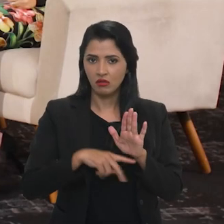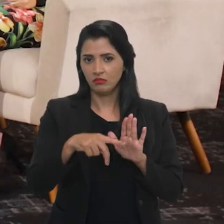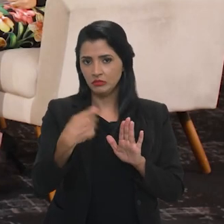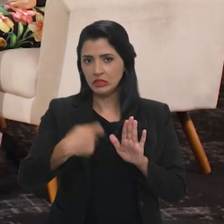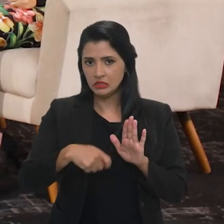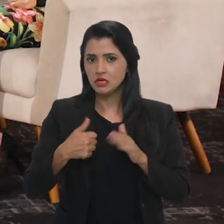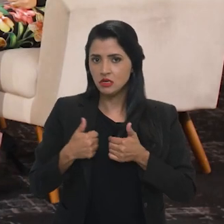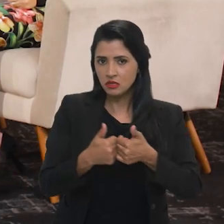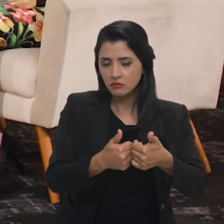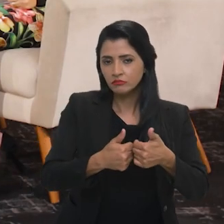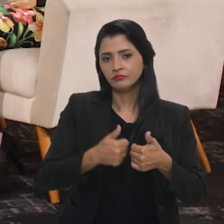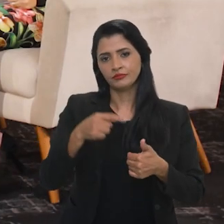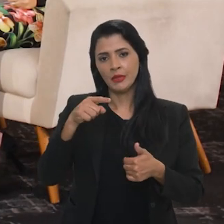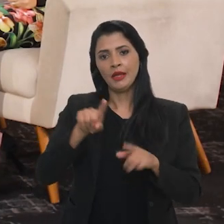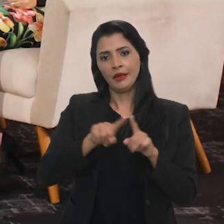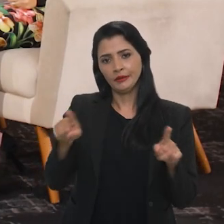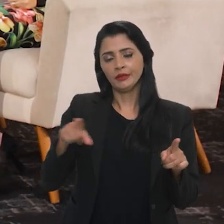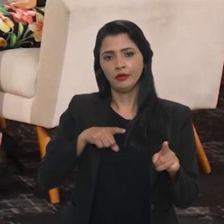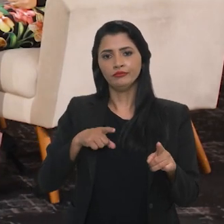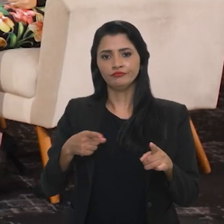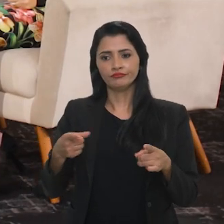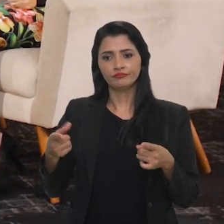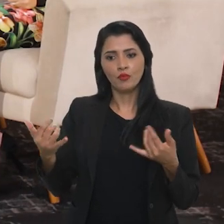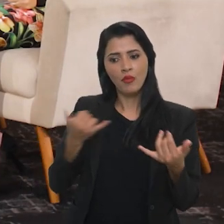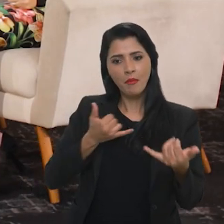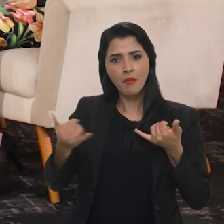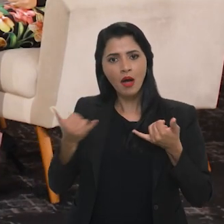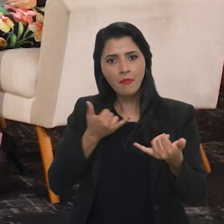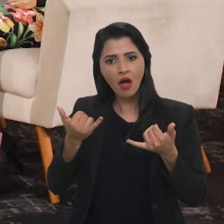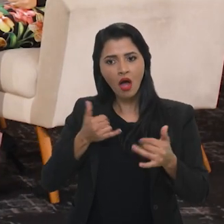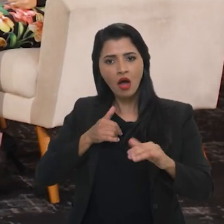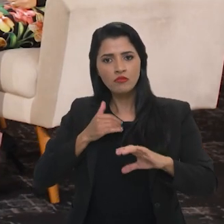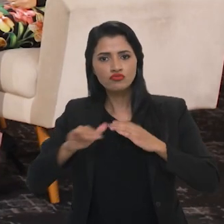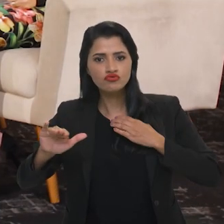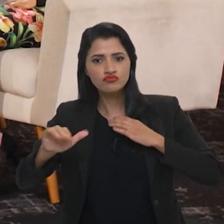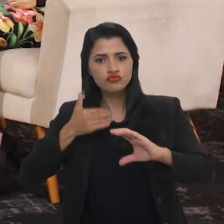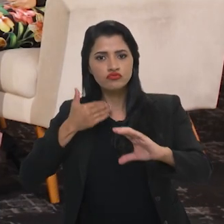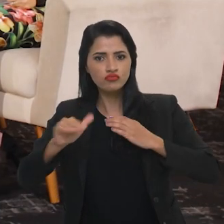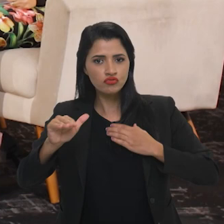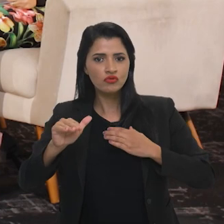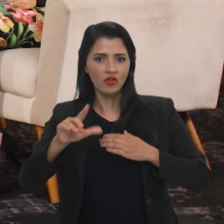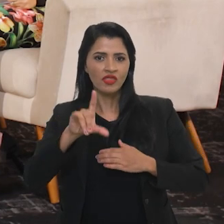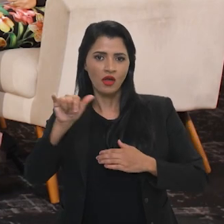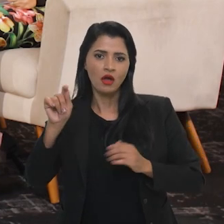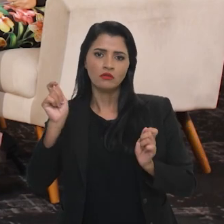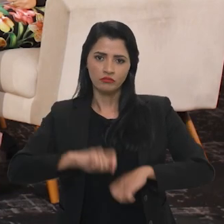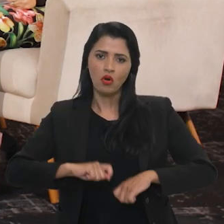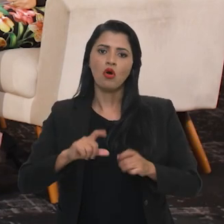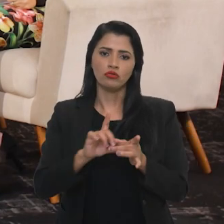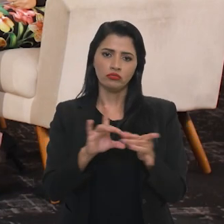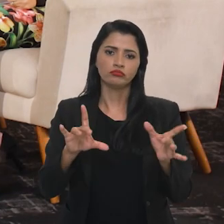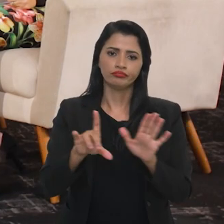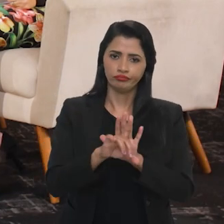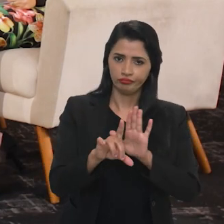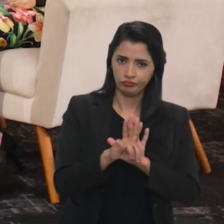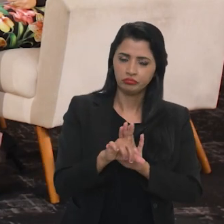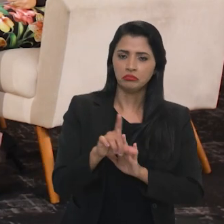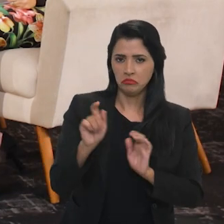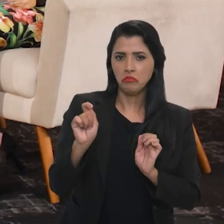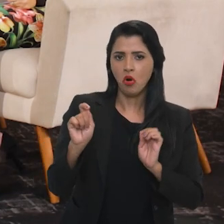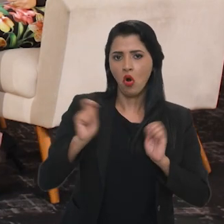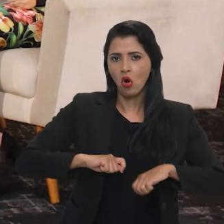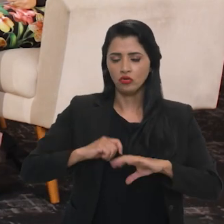está intervindo no direito fundamental. Então, o fluxo de dados, quando você está tendo uma atividade econômica, ele é permitido na nossa legislação, enfim.